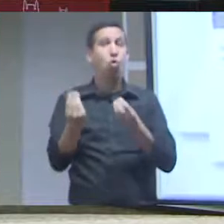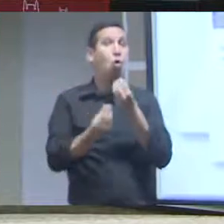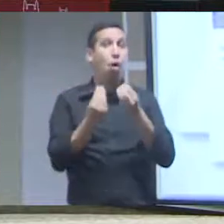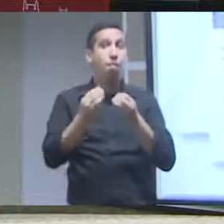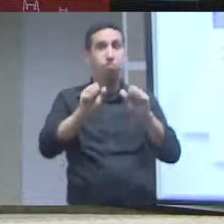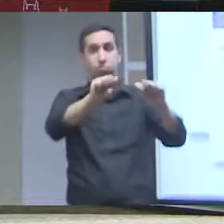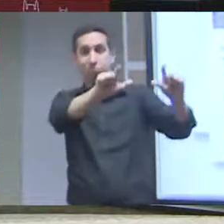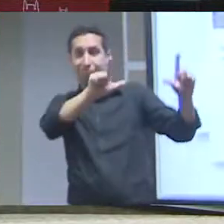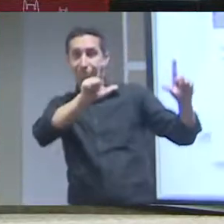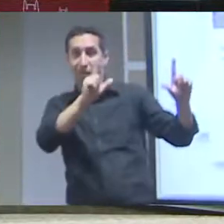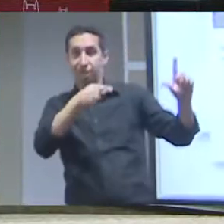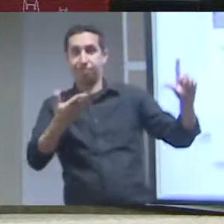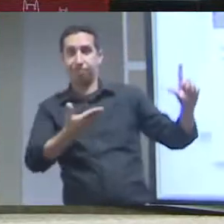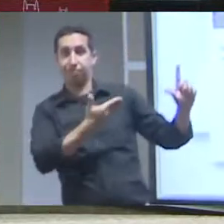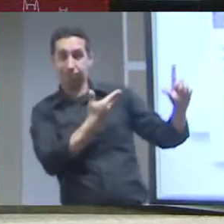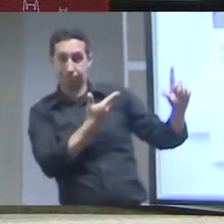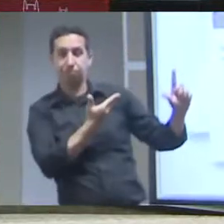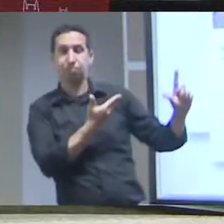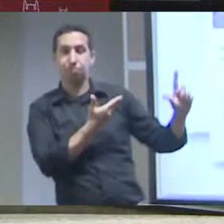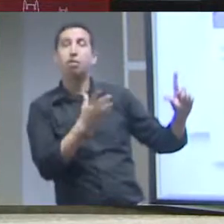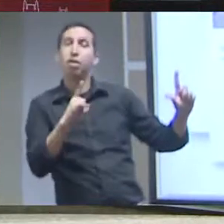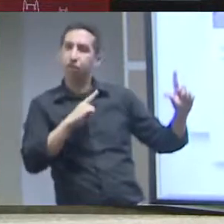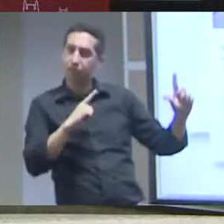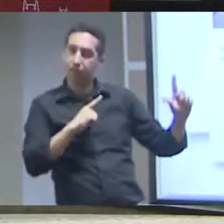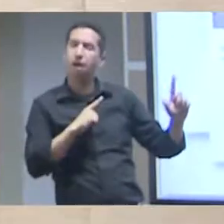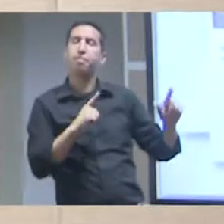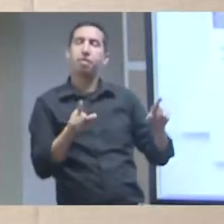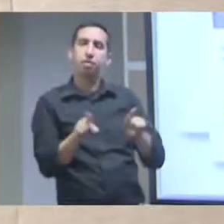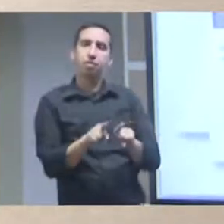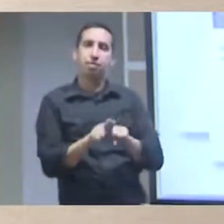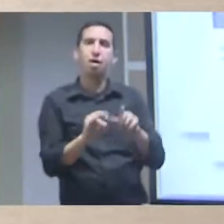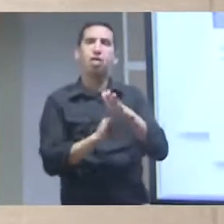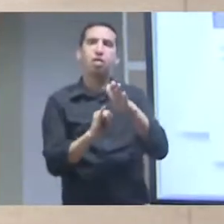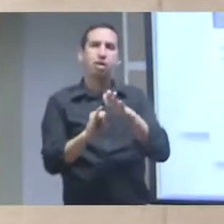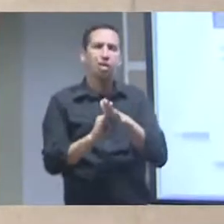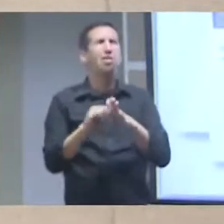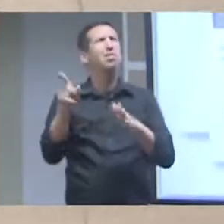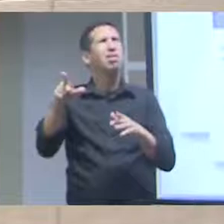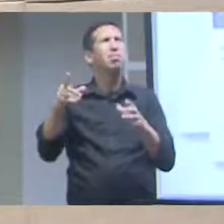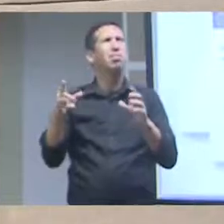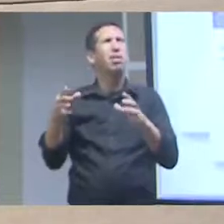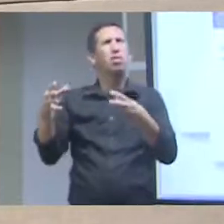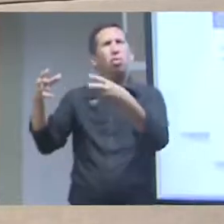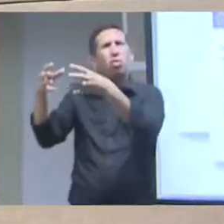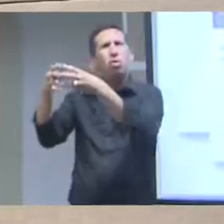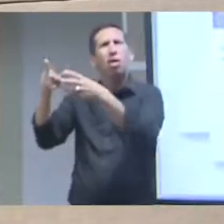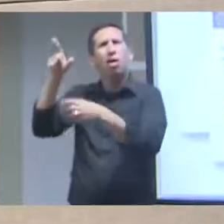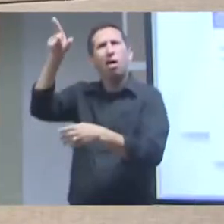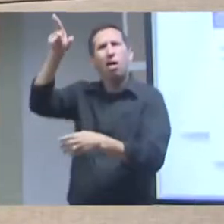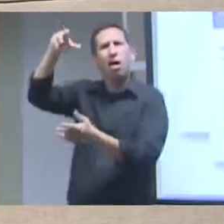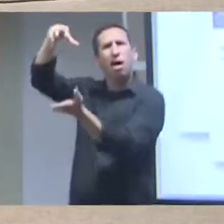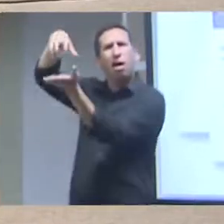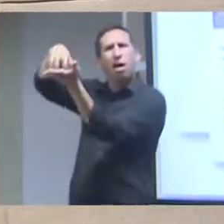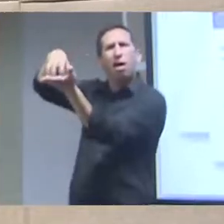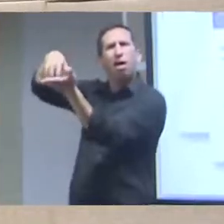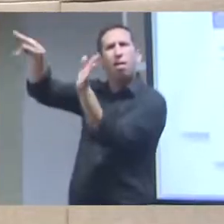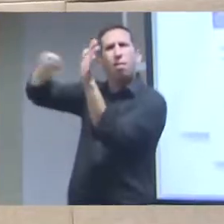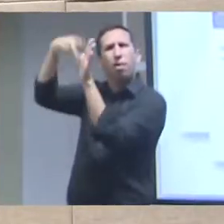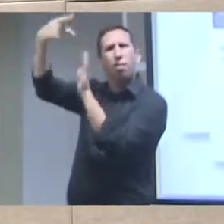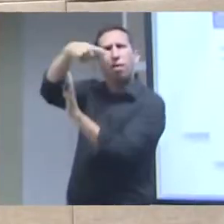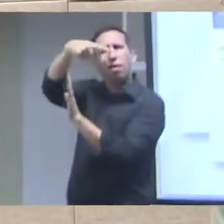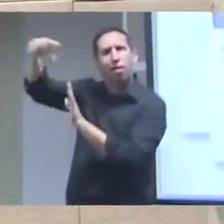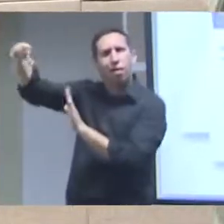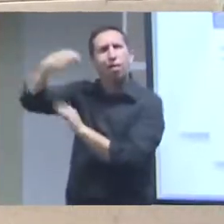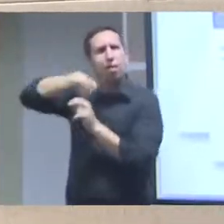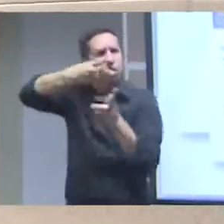universidades e mesmo no Brasil, e aí também essa é a cara do nosso repositório hoje com